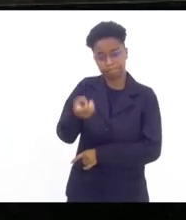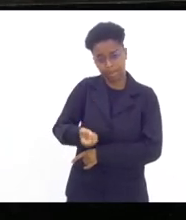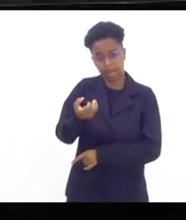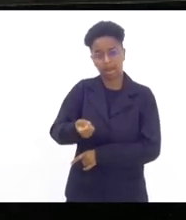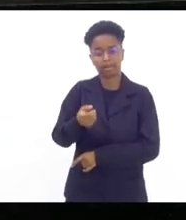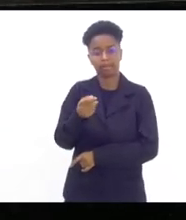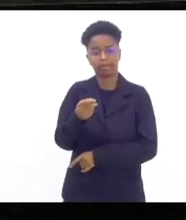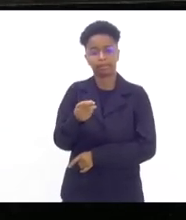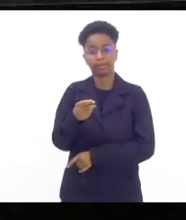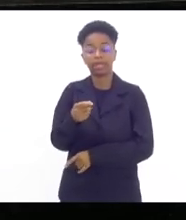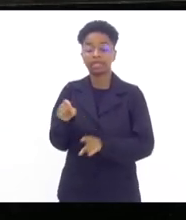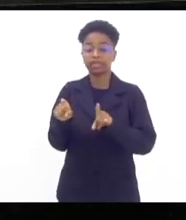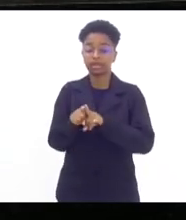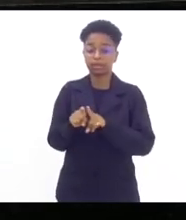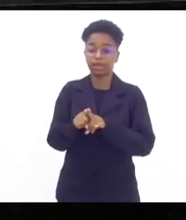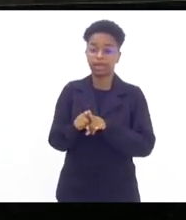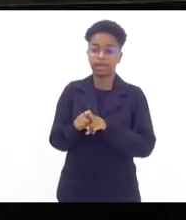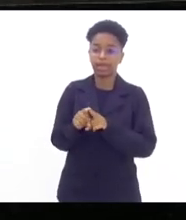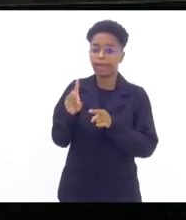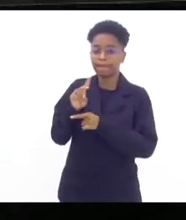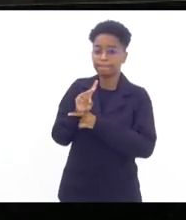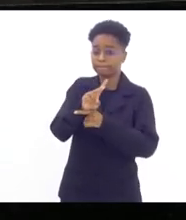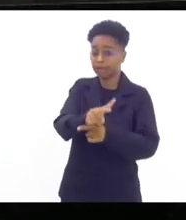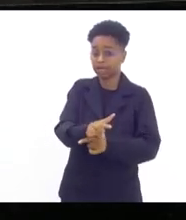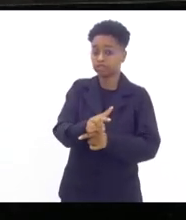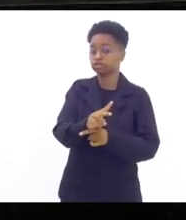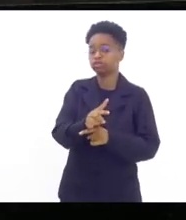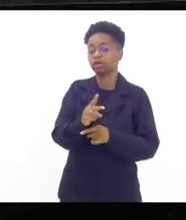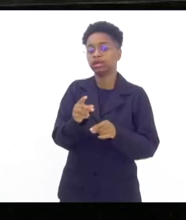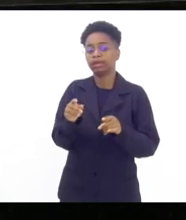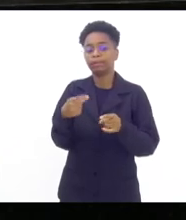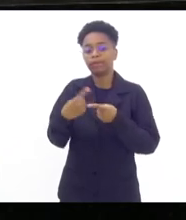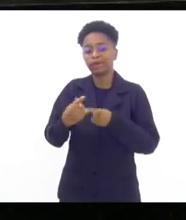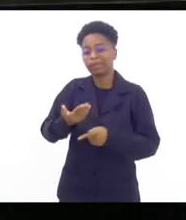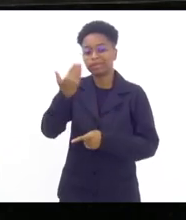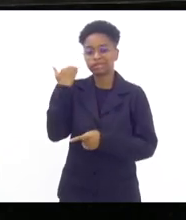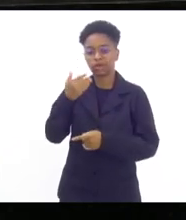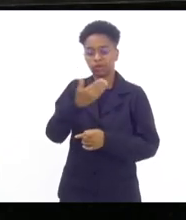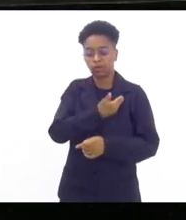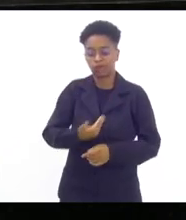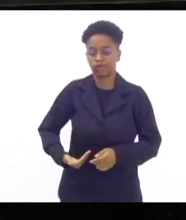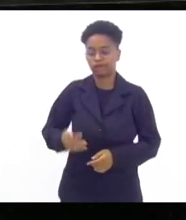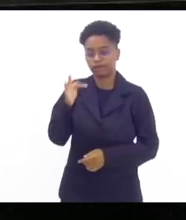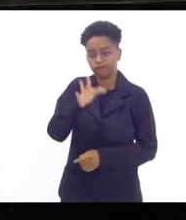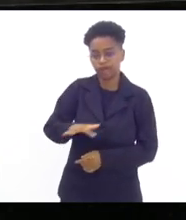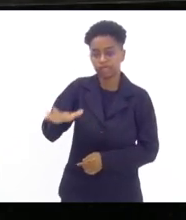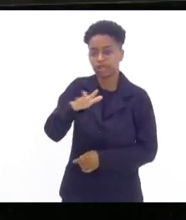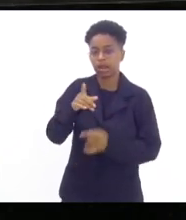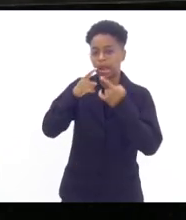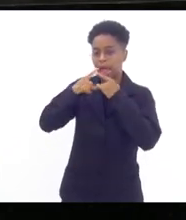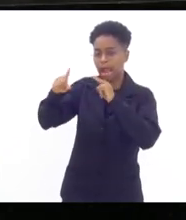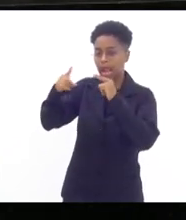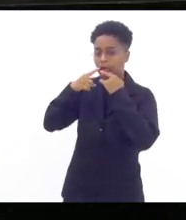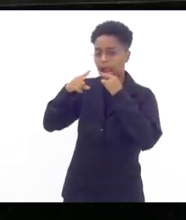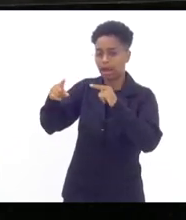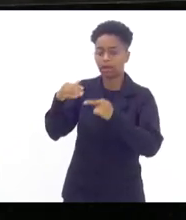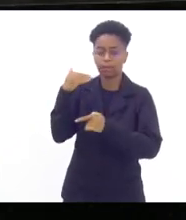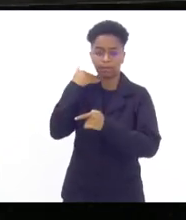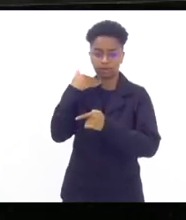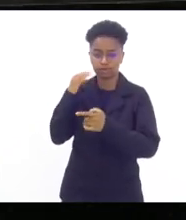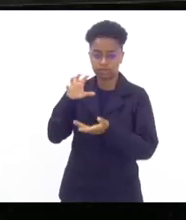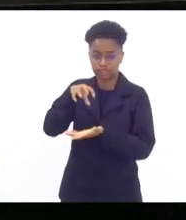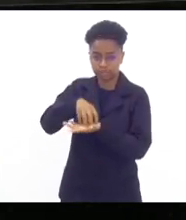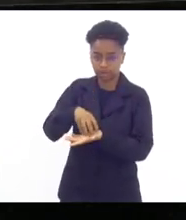chamou muita atenção que o governo federal que questionava o banco central na questão do valor dos juros